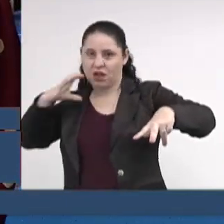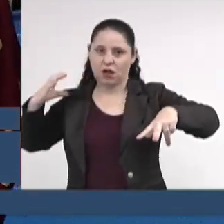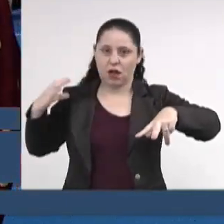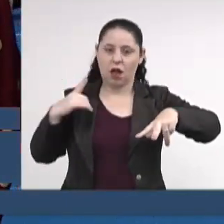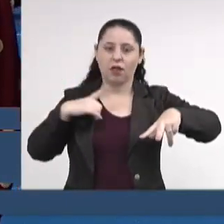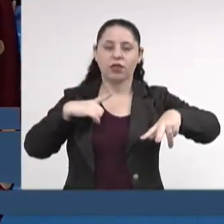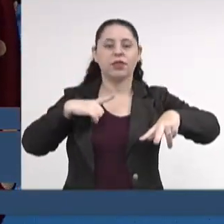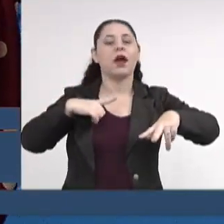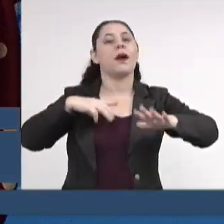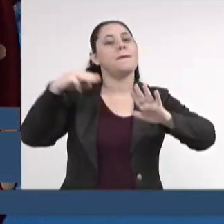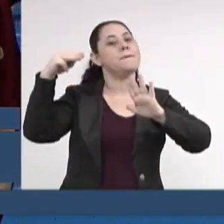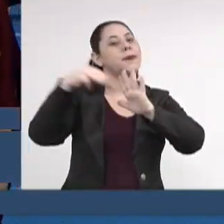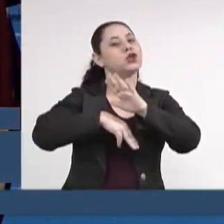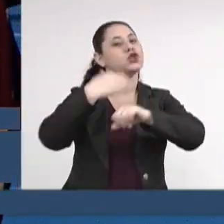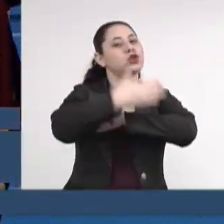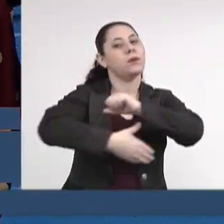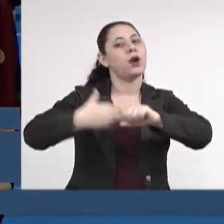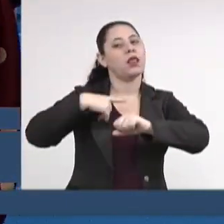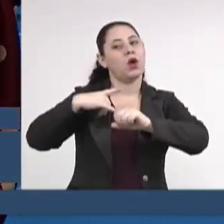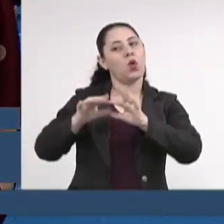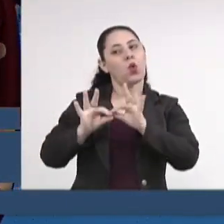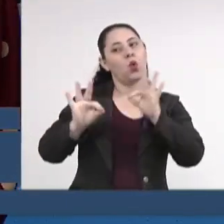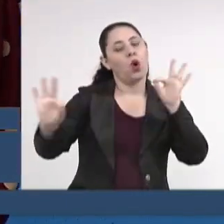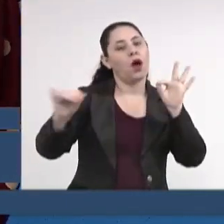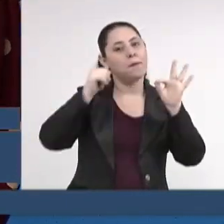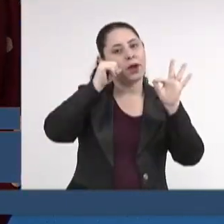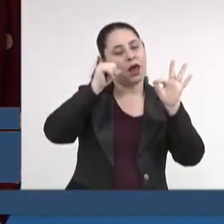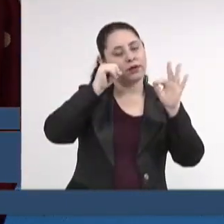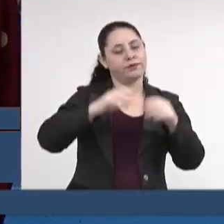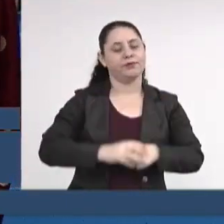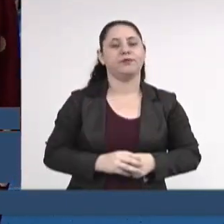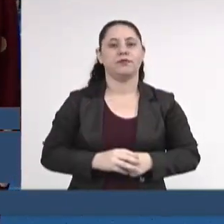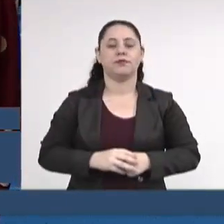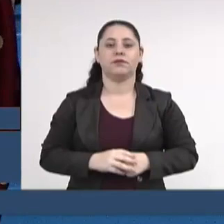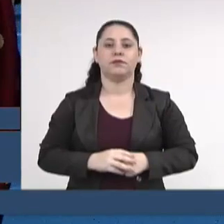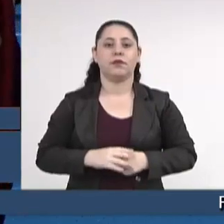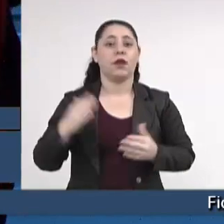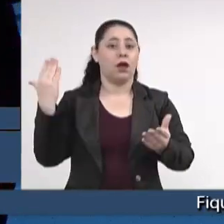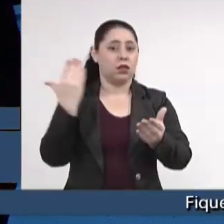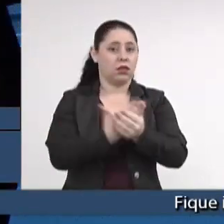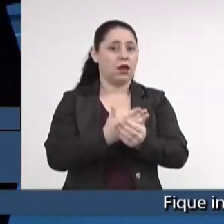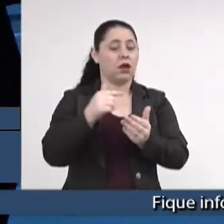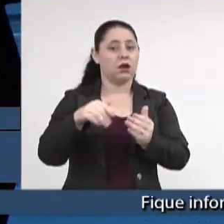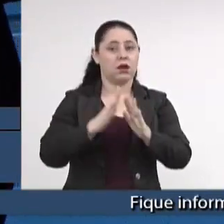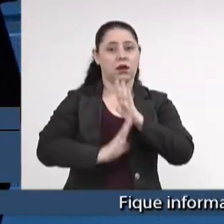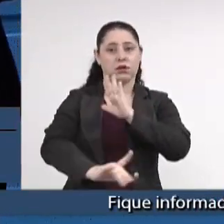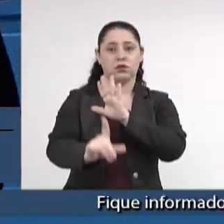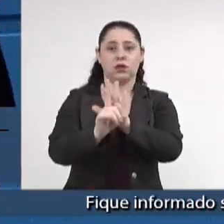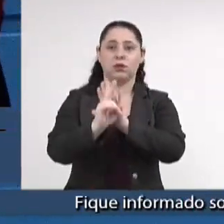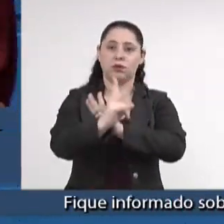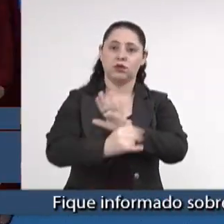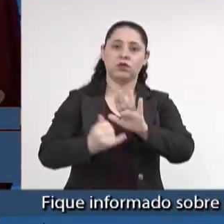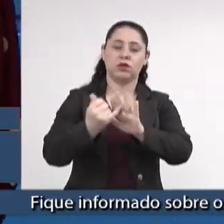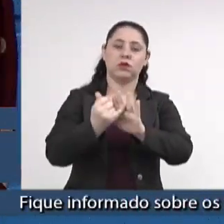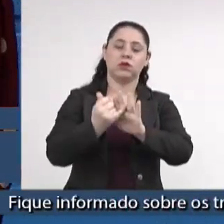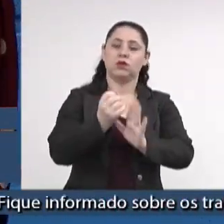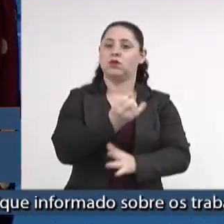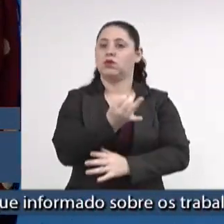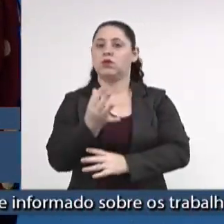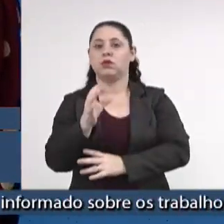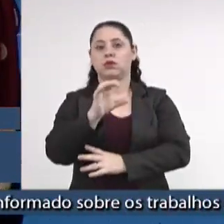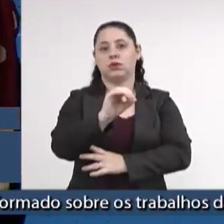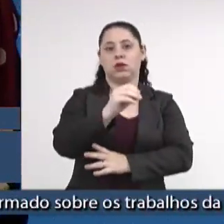cumprindo medidas protetivas da lei Maria da Penha. Tramita nesta Casa de Leis o projeto número